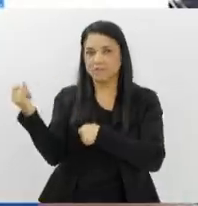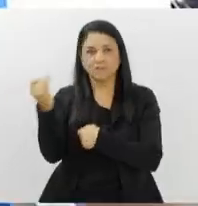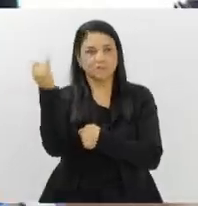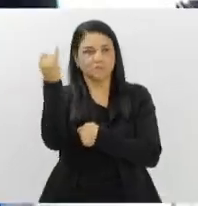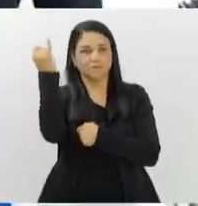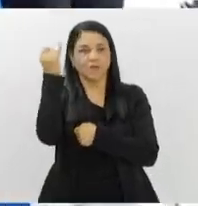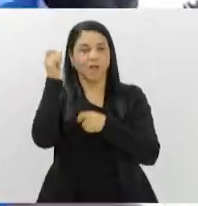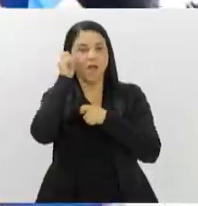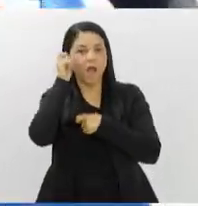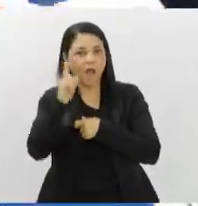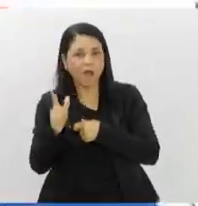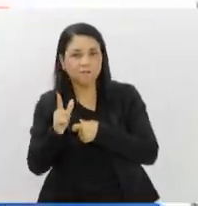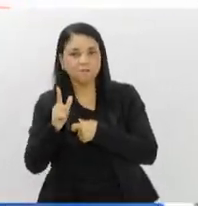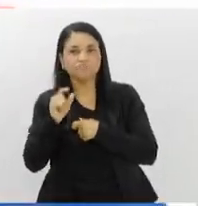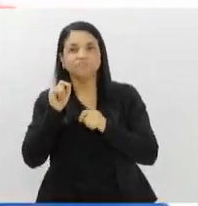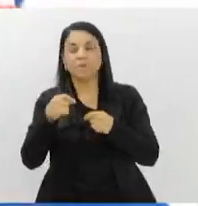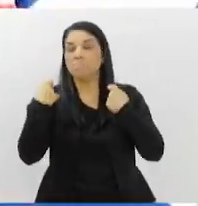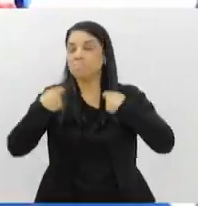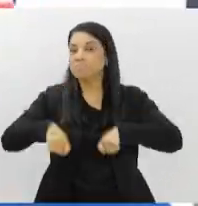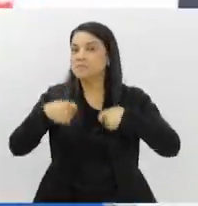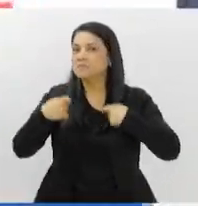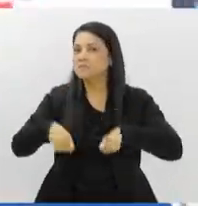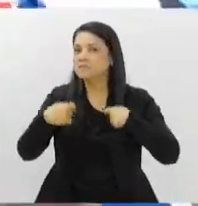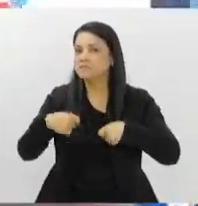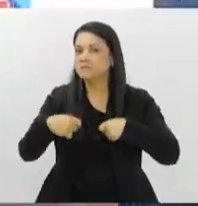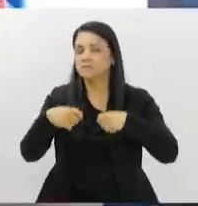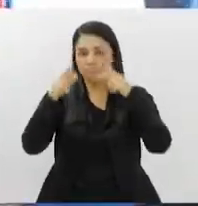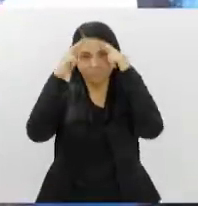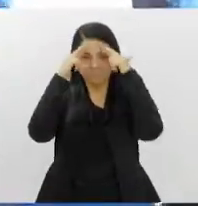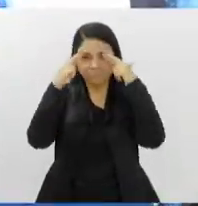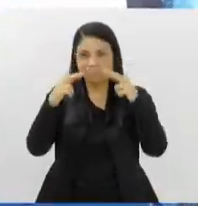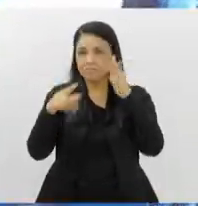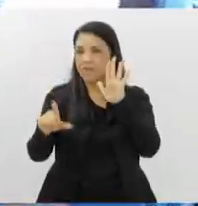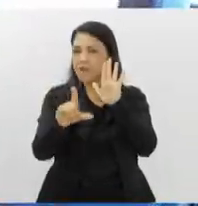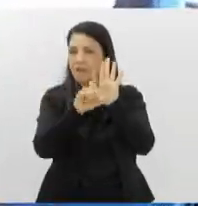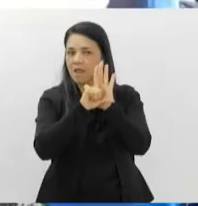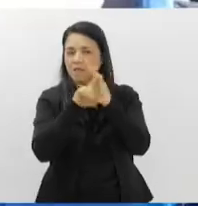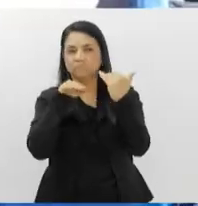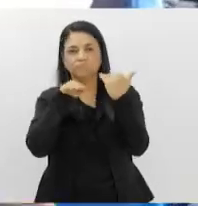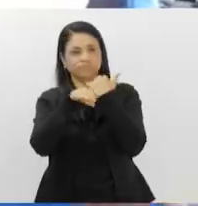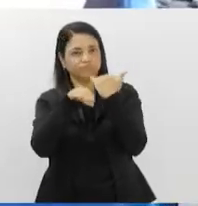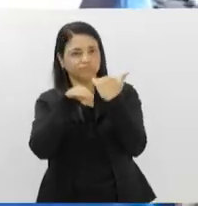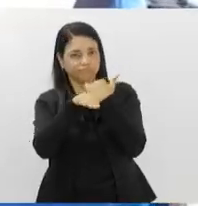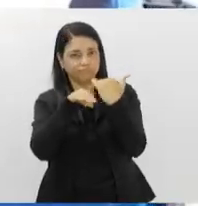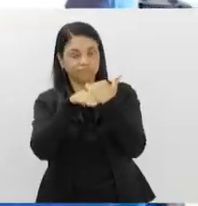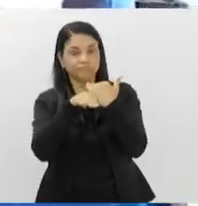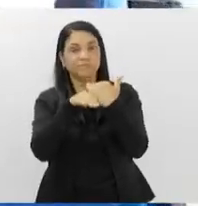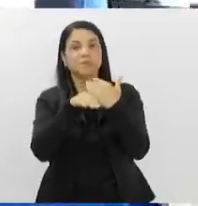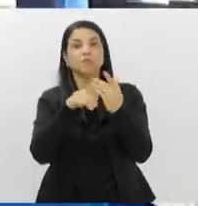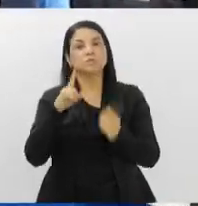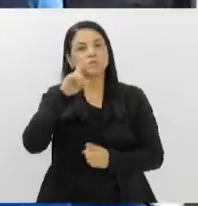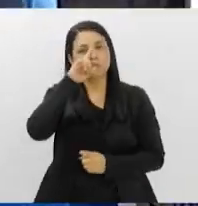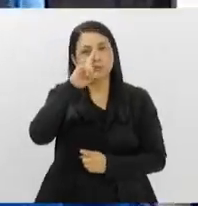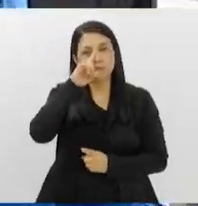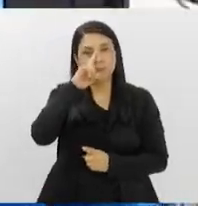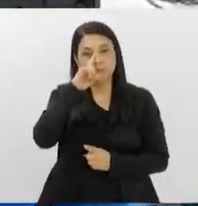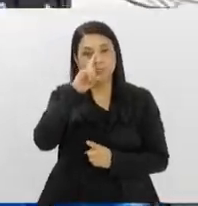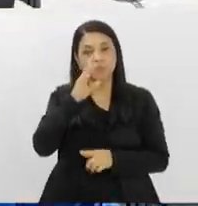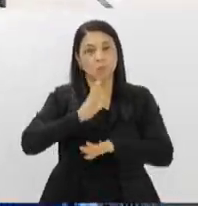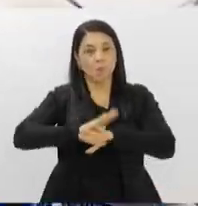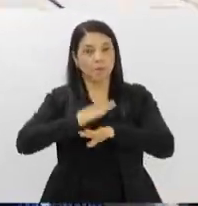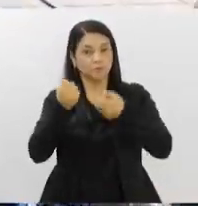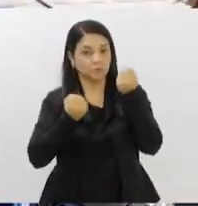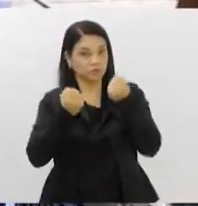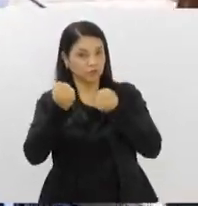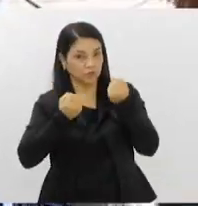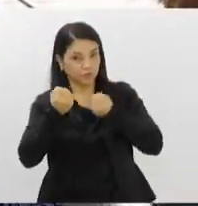intuito de alertar sobre a necessidade de respeitar as leis de trânsito e os riscos envolvidos na hora de dirigir.